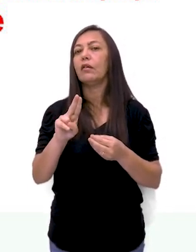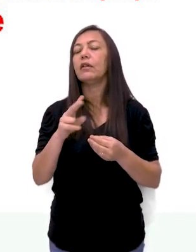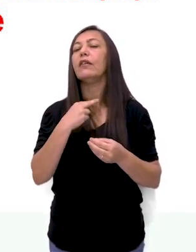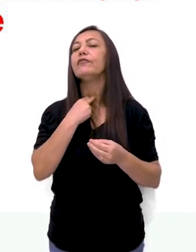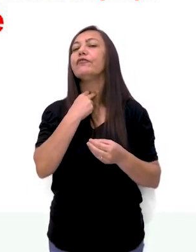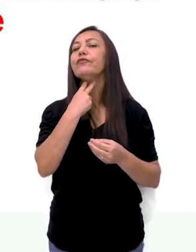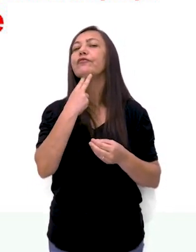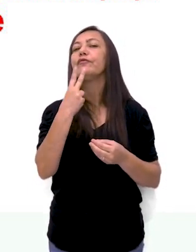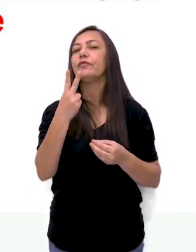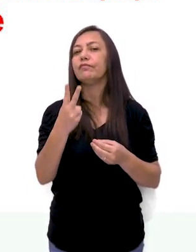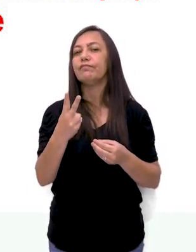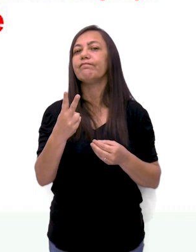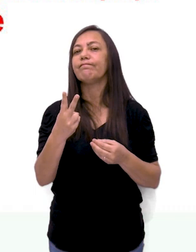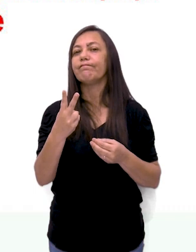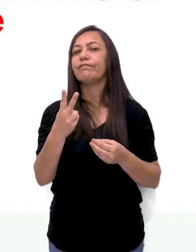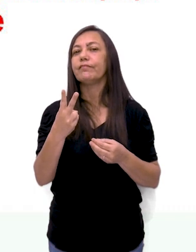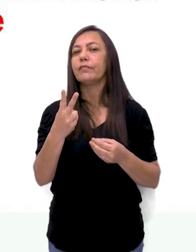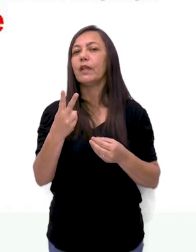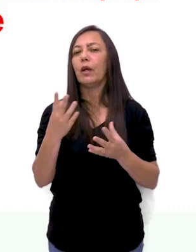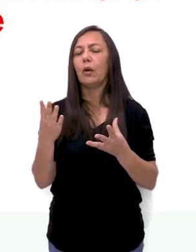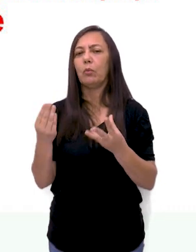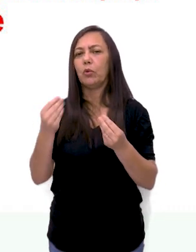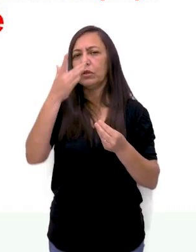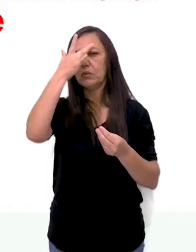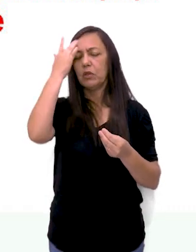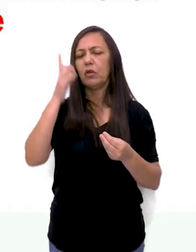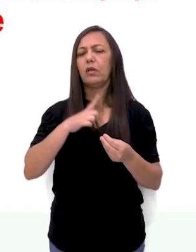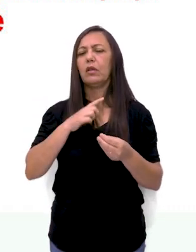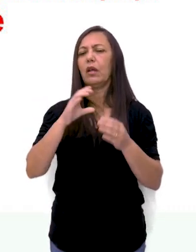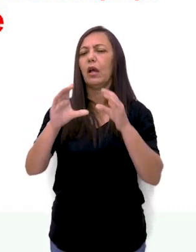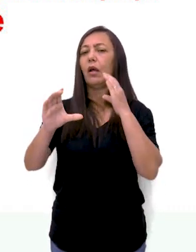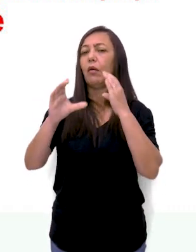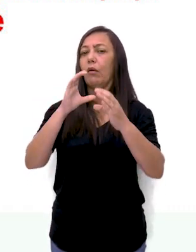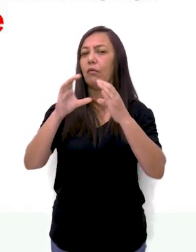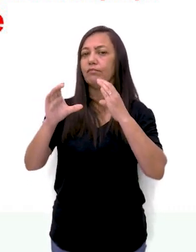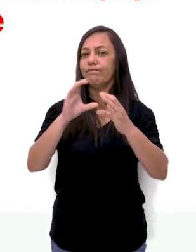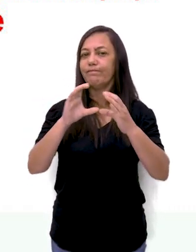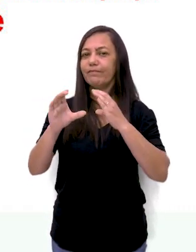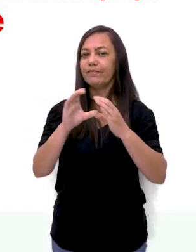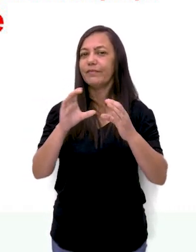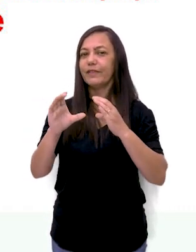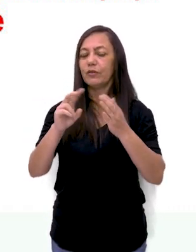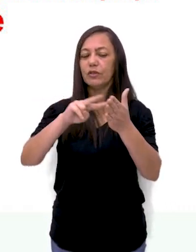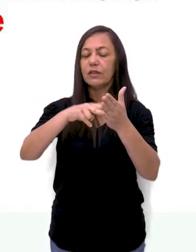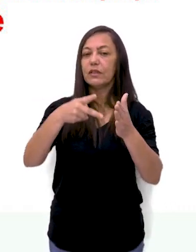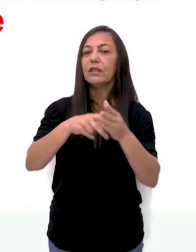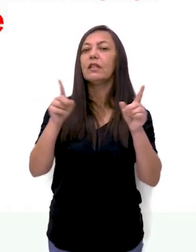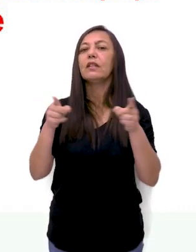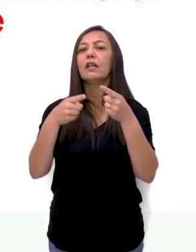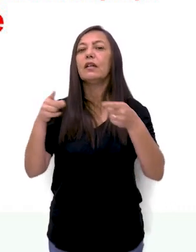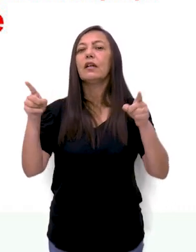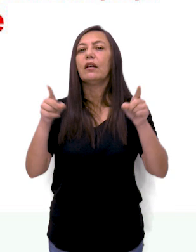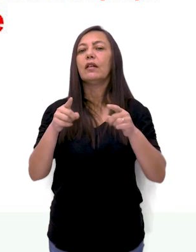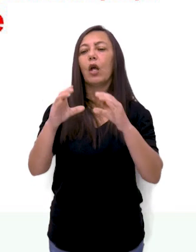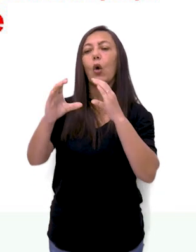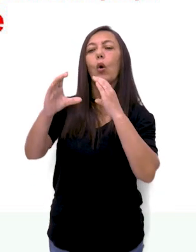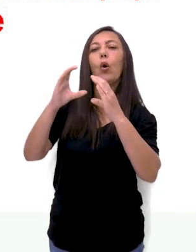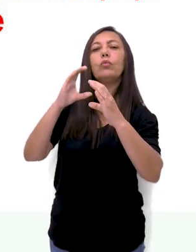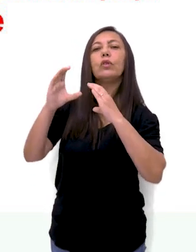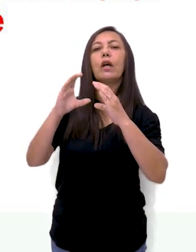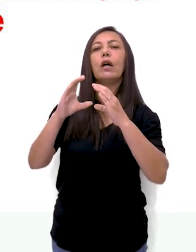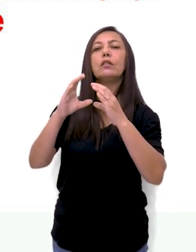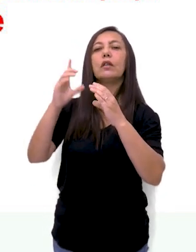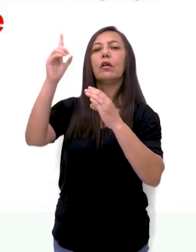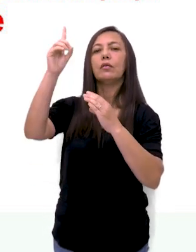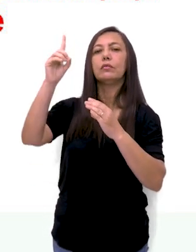voz, pois por meio dela se dava a comunicação e nessa época o sentido da música era esse, comunicar-se com os